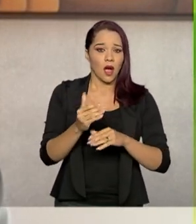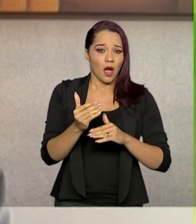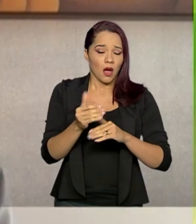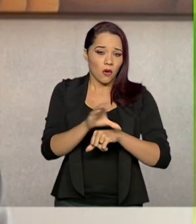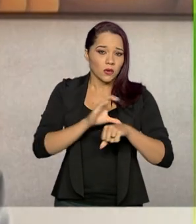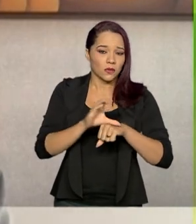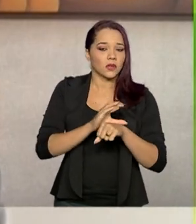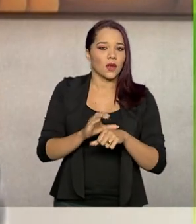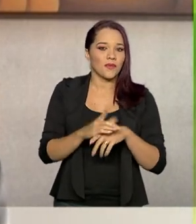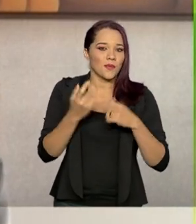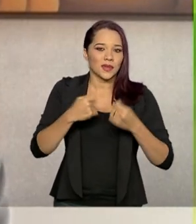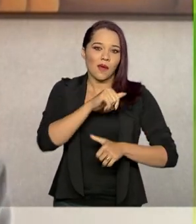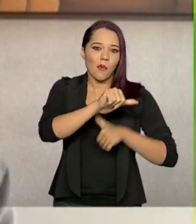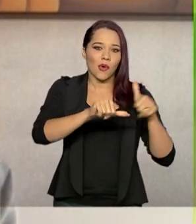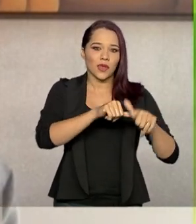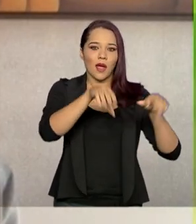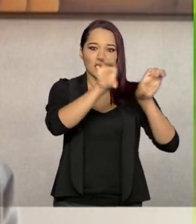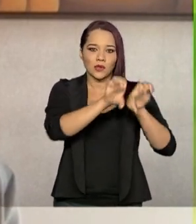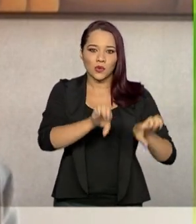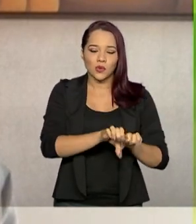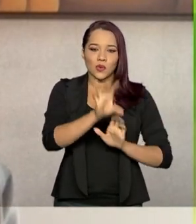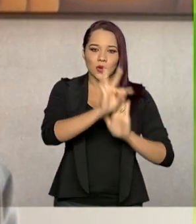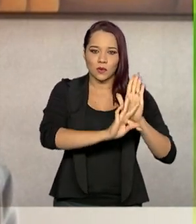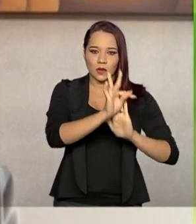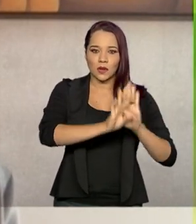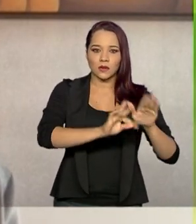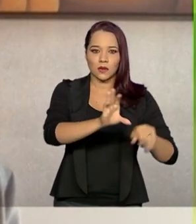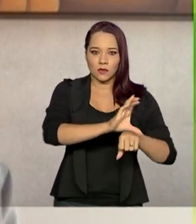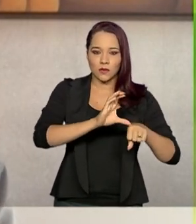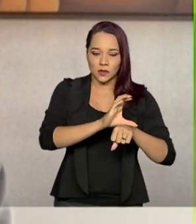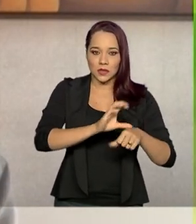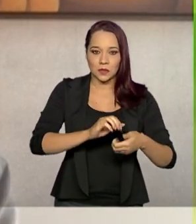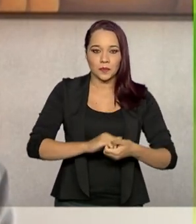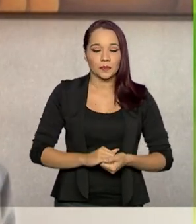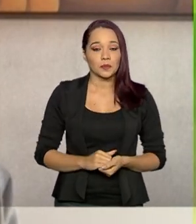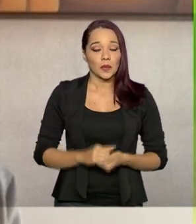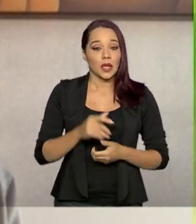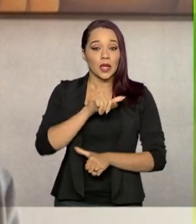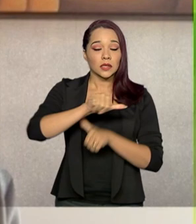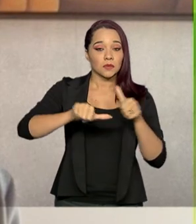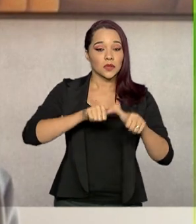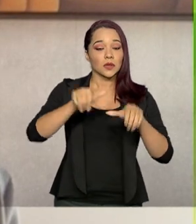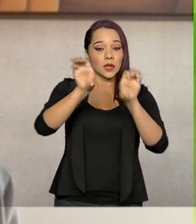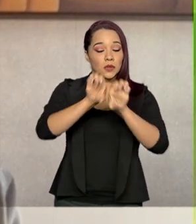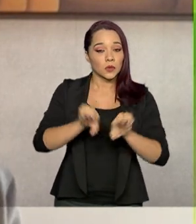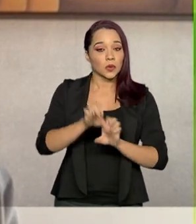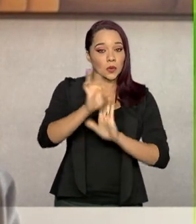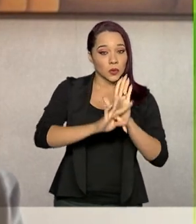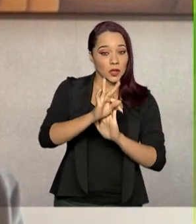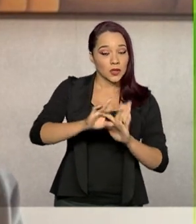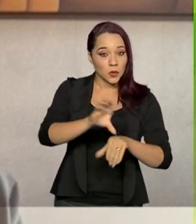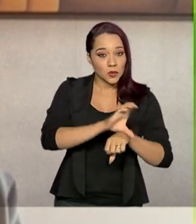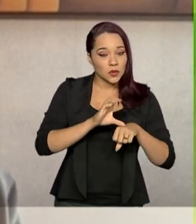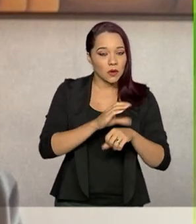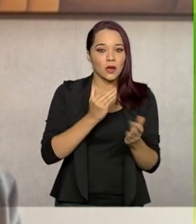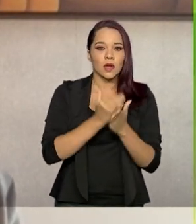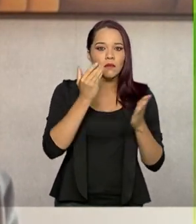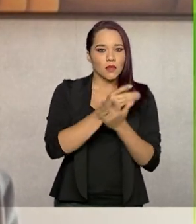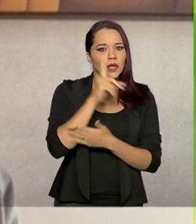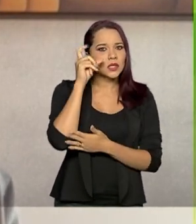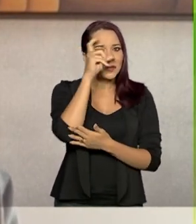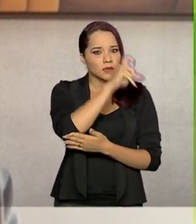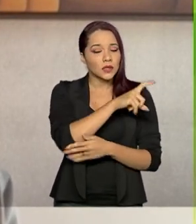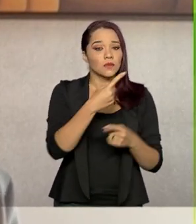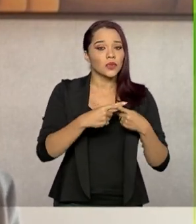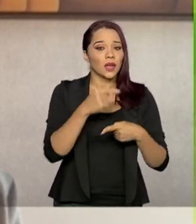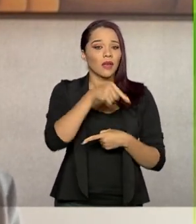ou seja, sem uma alteração estrutural ao texto da Constituição. E a alteração estrutural ao texto da Constituição, ela é sempre mais complexa, porque